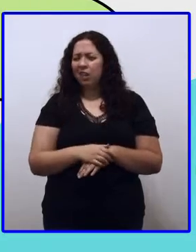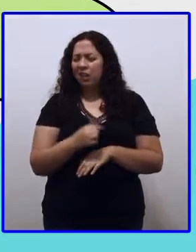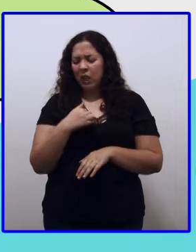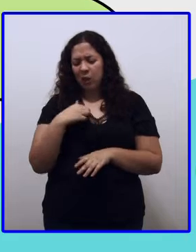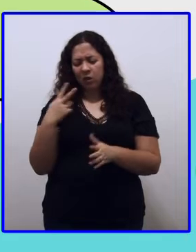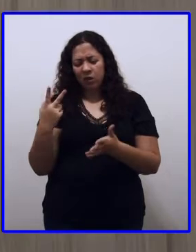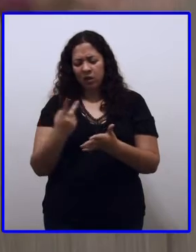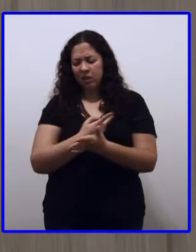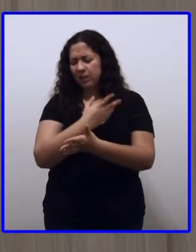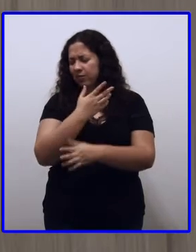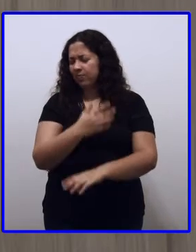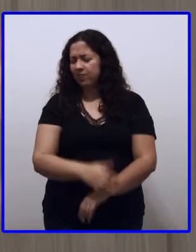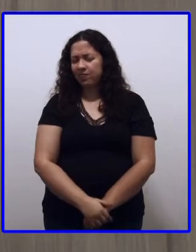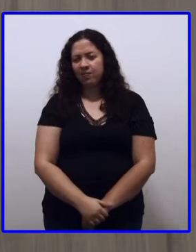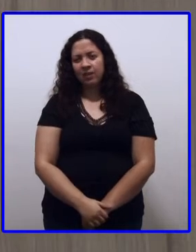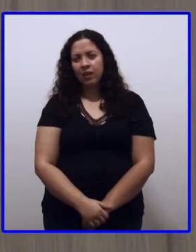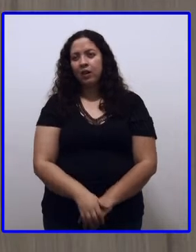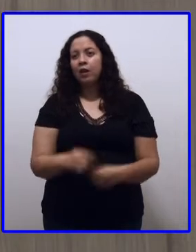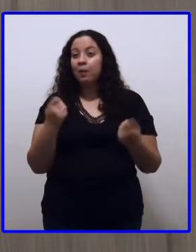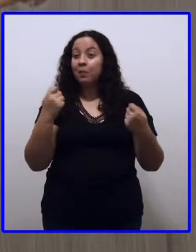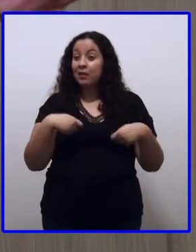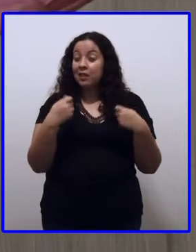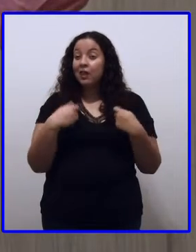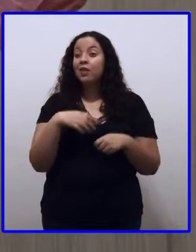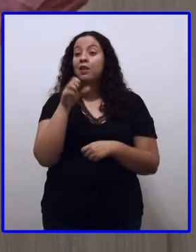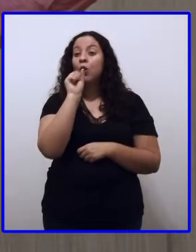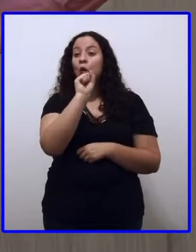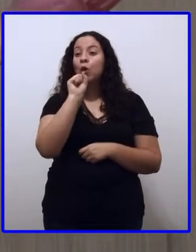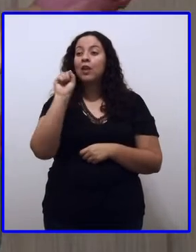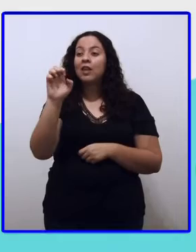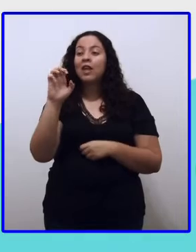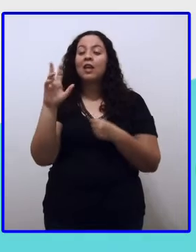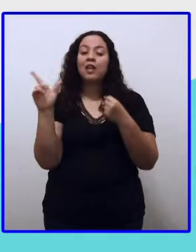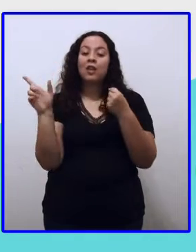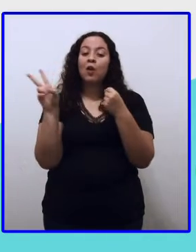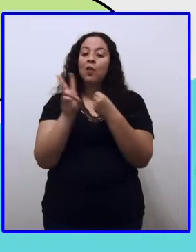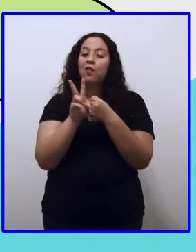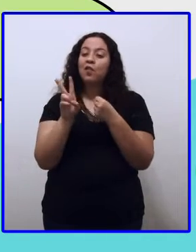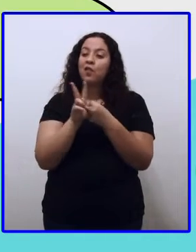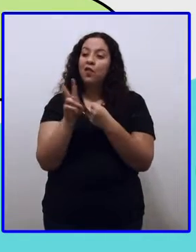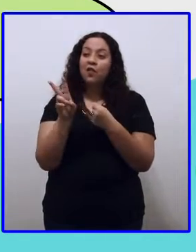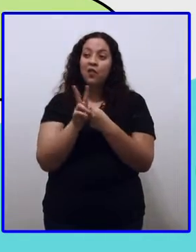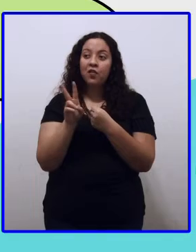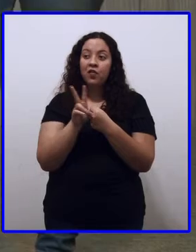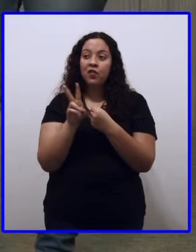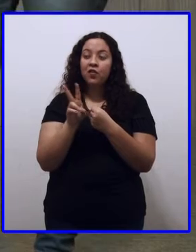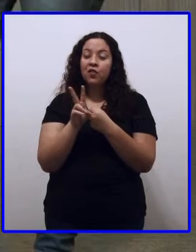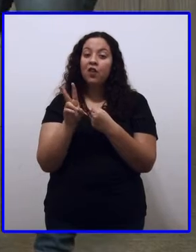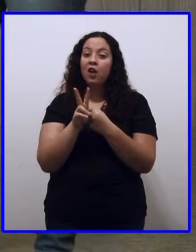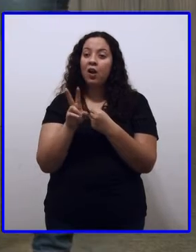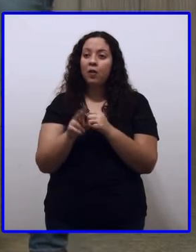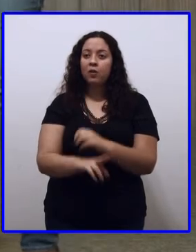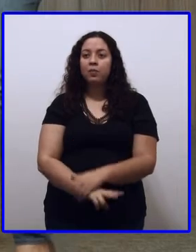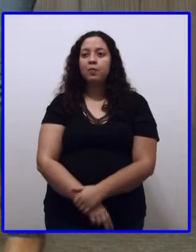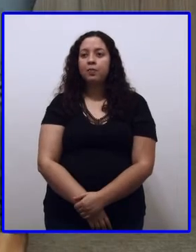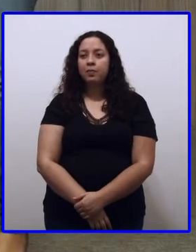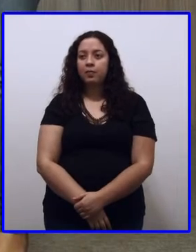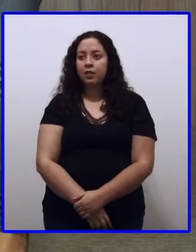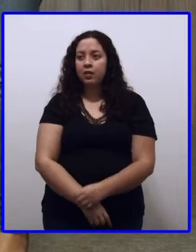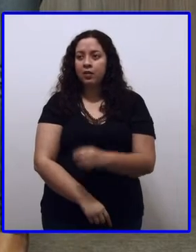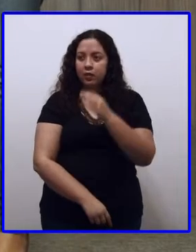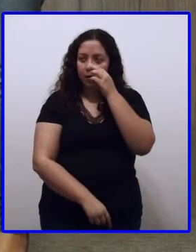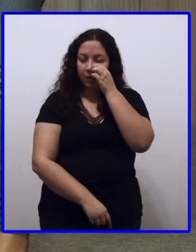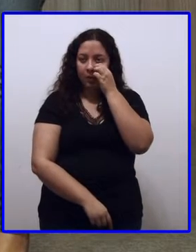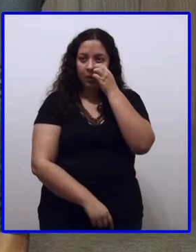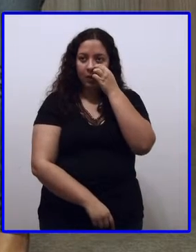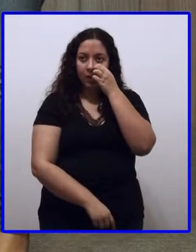Ih, errei. Tinha que ser com dois S, não é? Era, porque vem do verbo Ai, eu não virei a carta certa. Ah, só mais